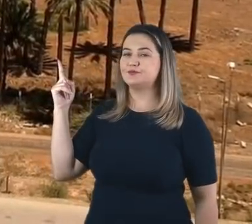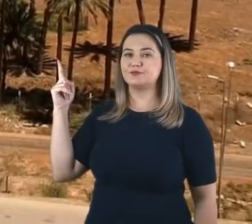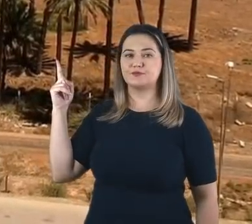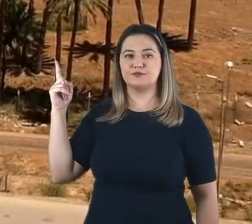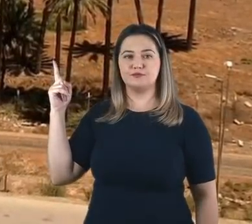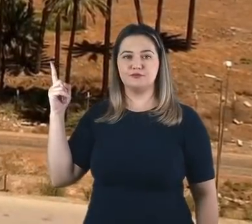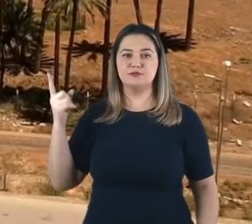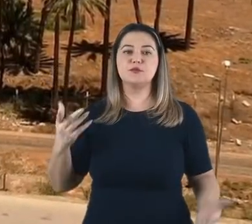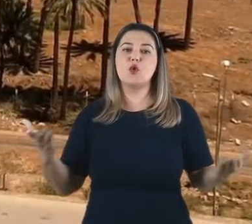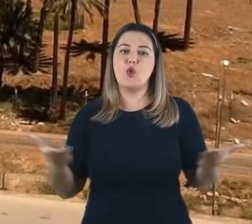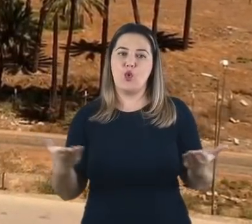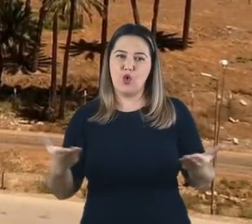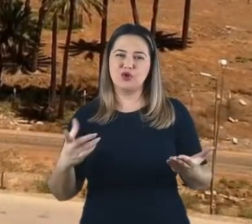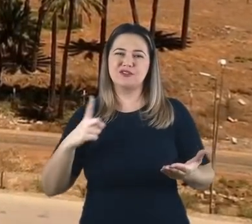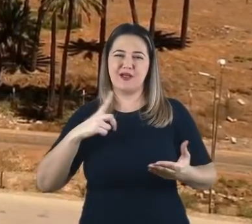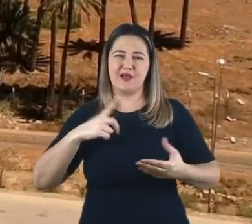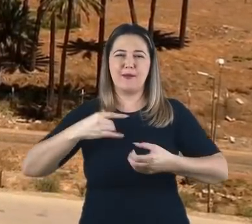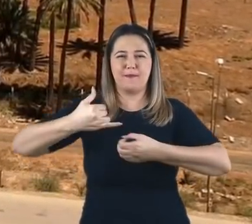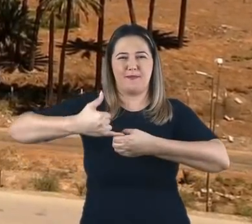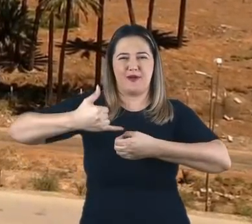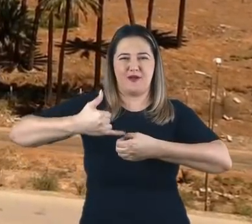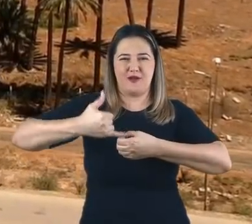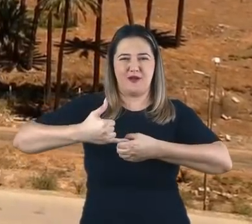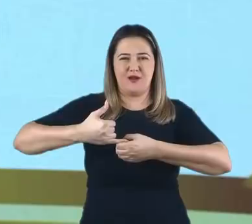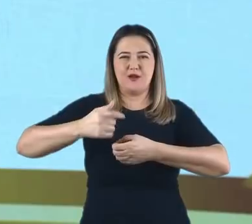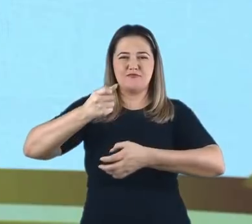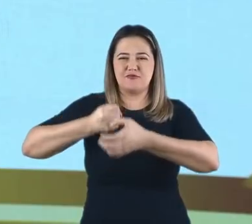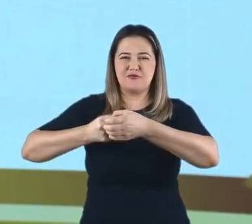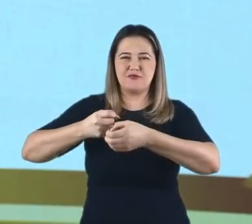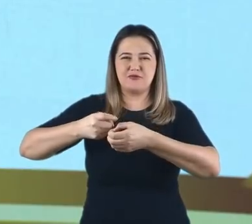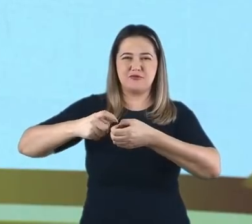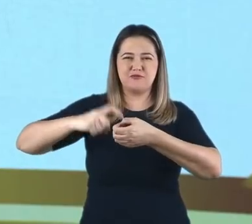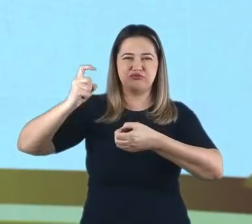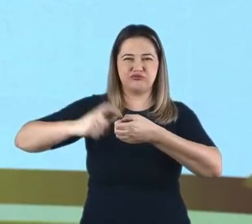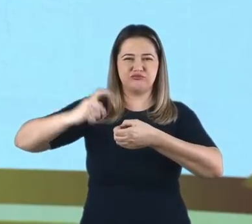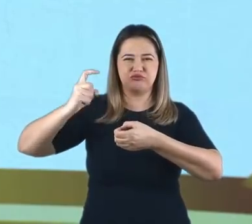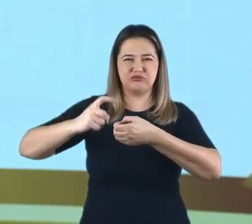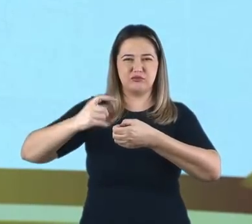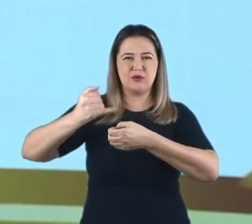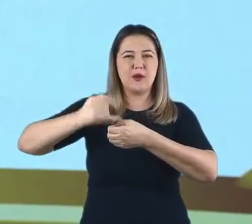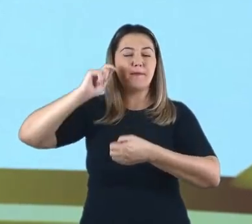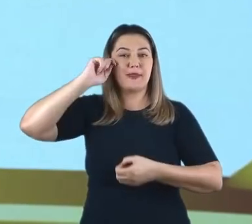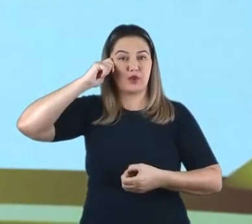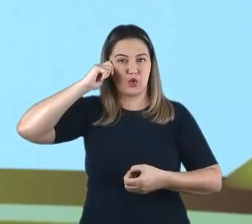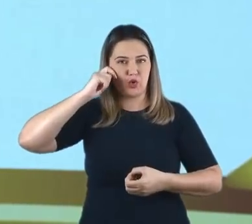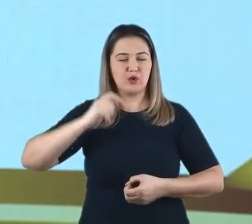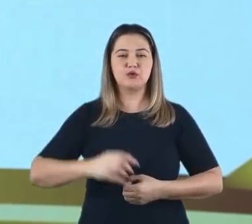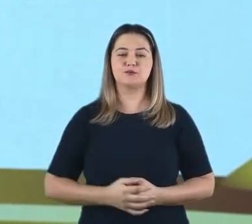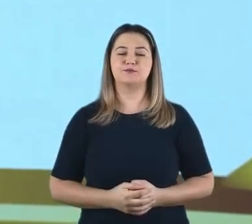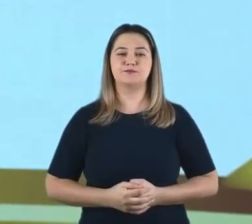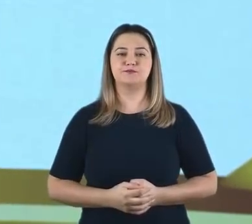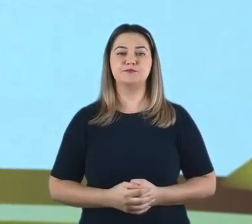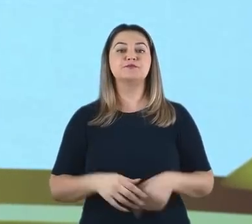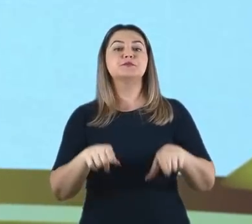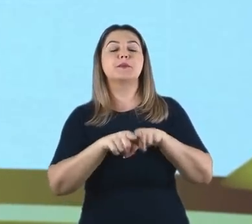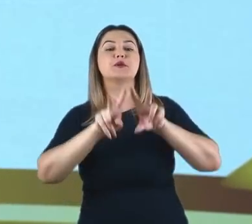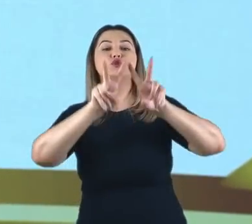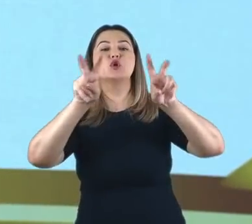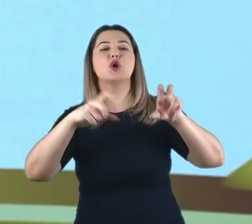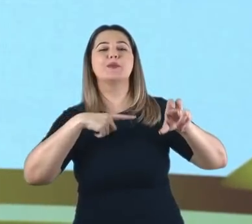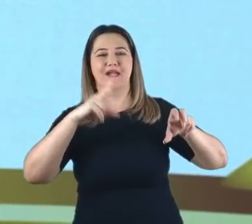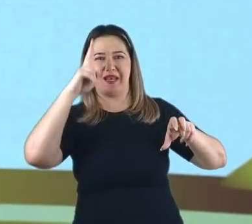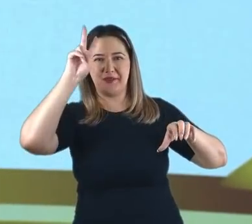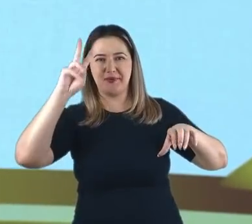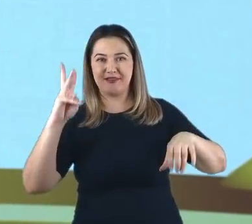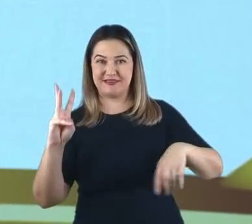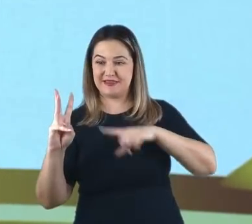agora é o centro de um campo de petróleos iraquianos. A tradição bíblica da fornalha ardente, que ainda vamos comentar, pode